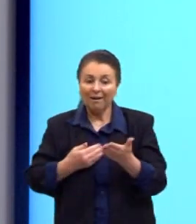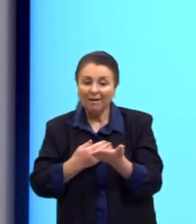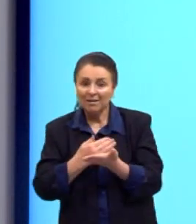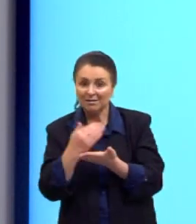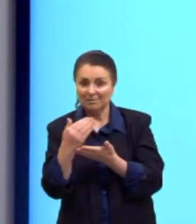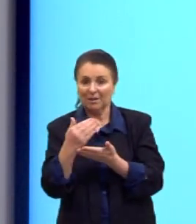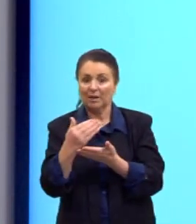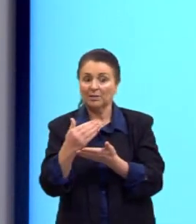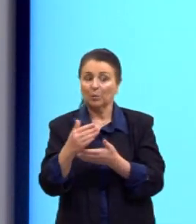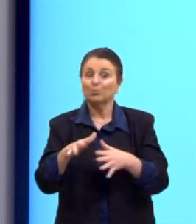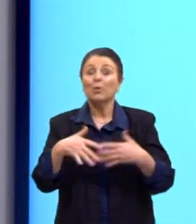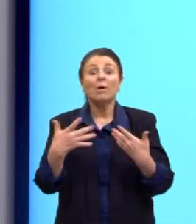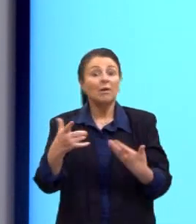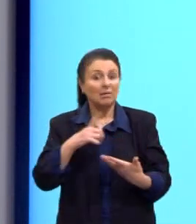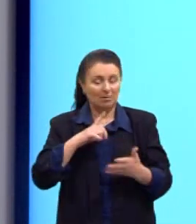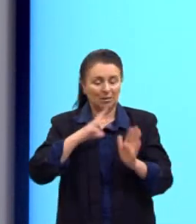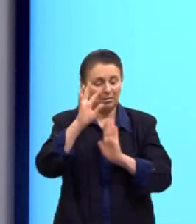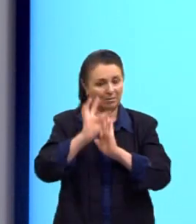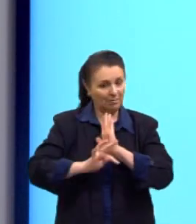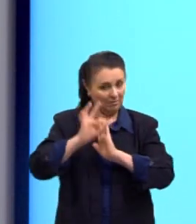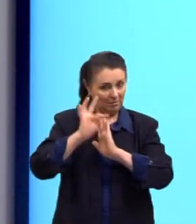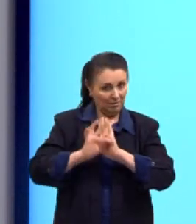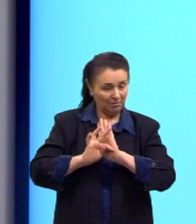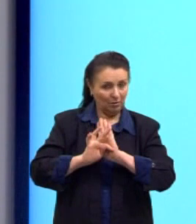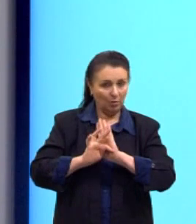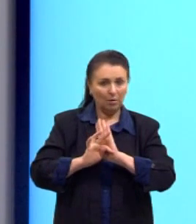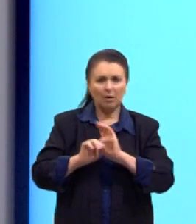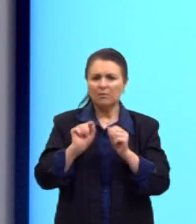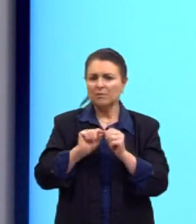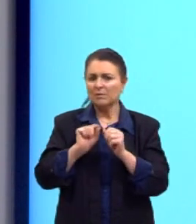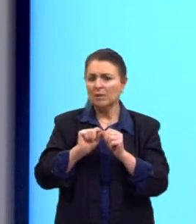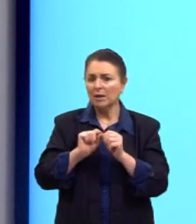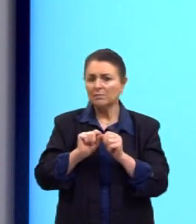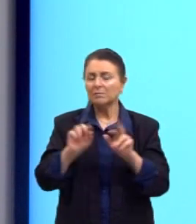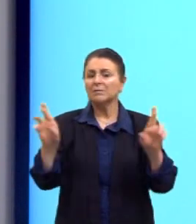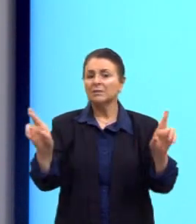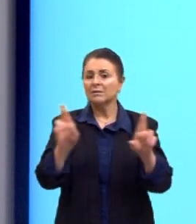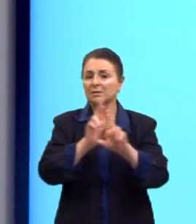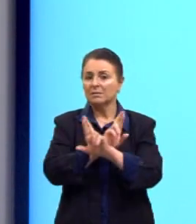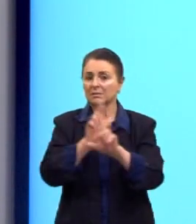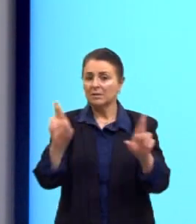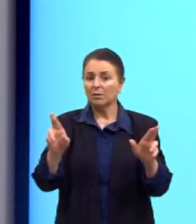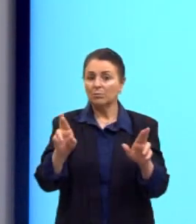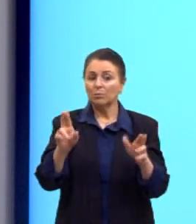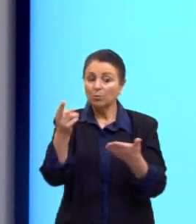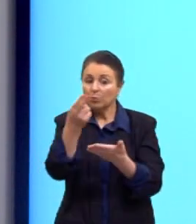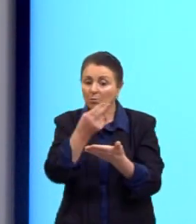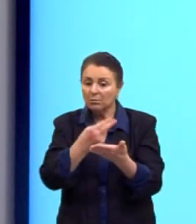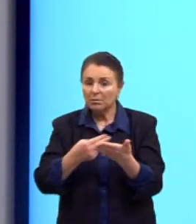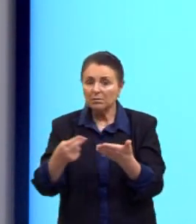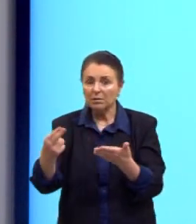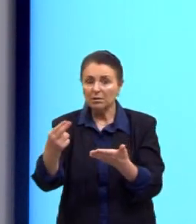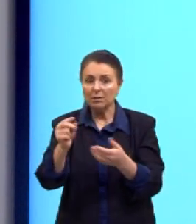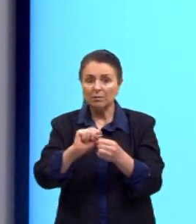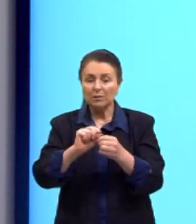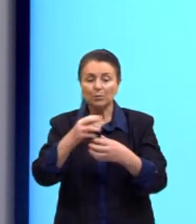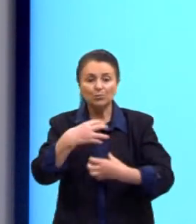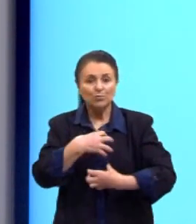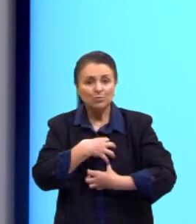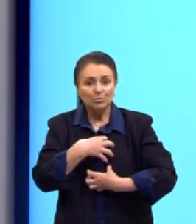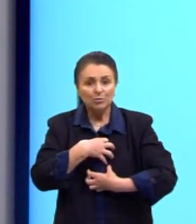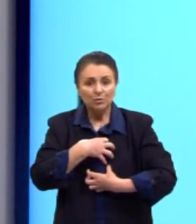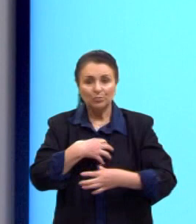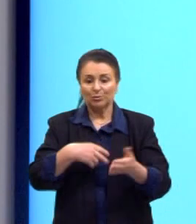existir, o texto vai entrar ali para fazer relação com aquilo que está desenhado, para dar sentido ao nosso